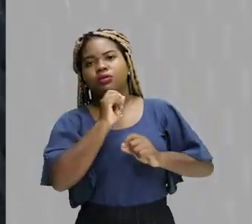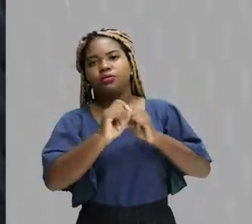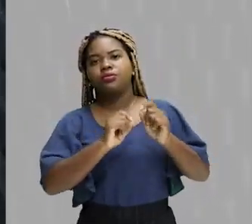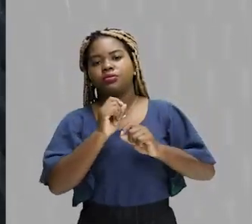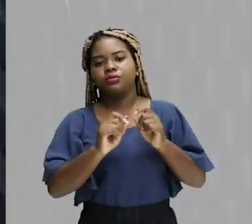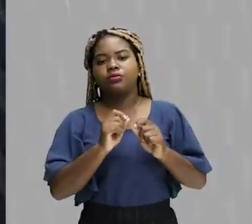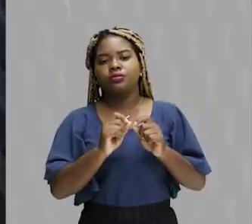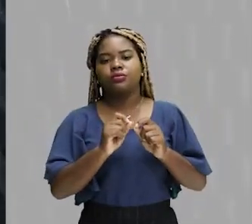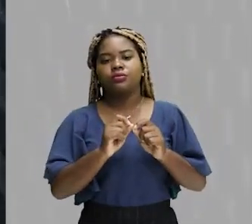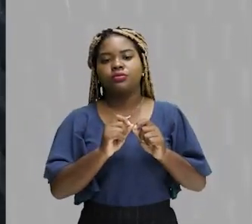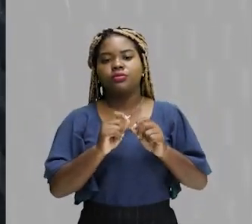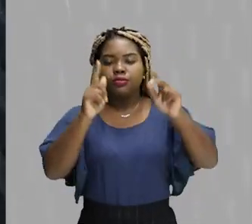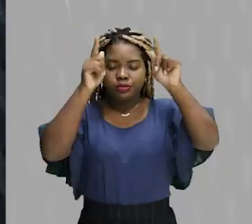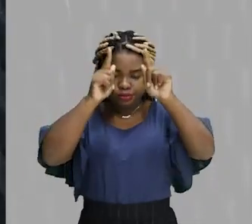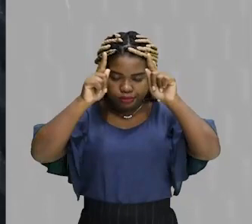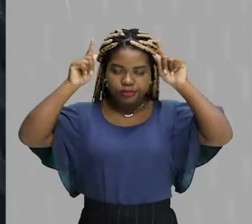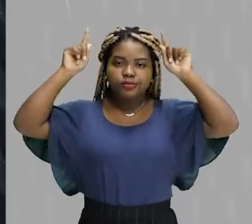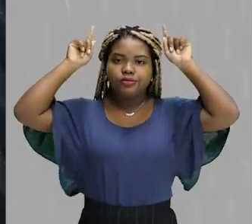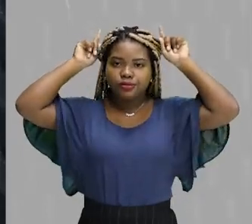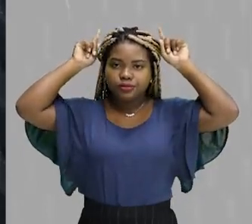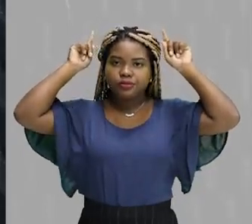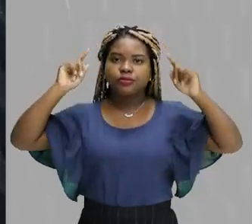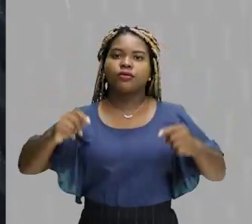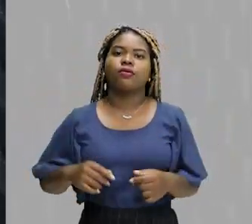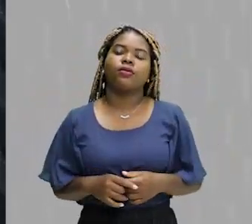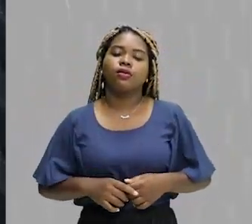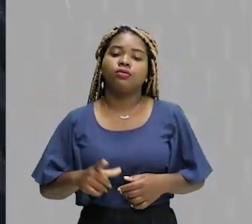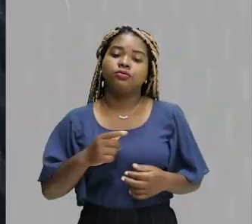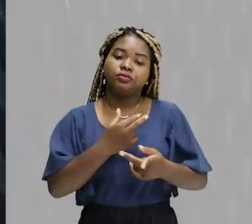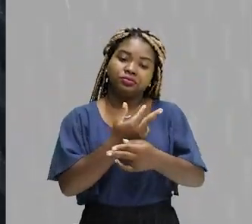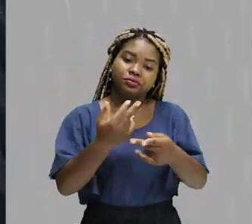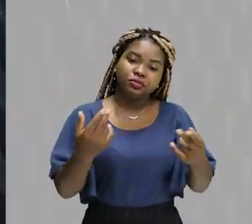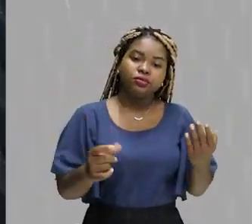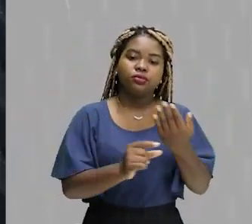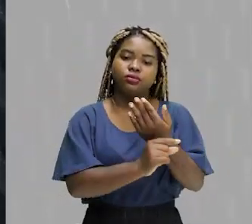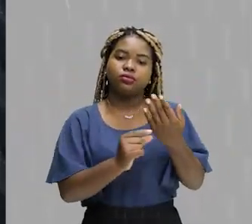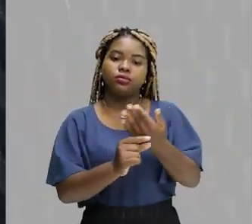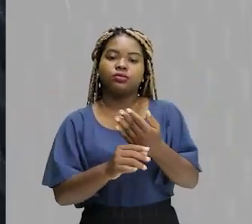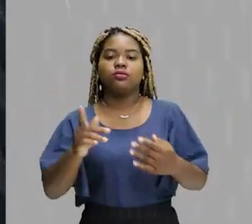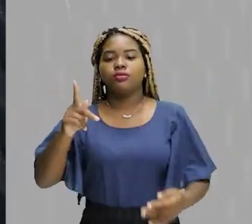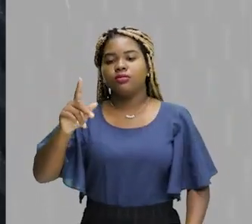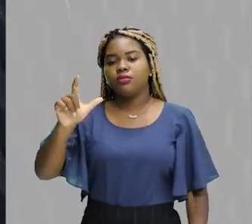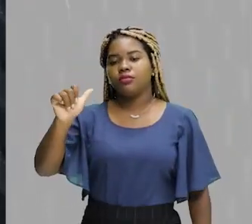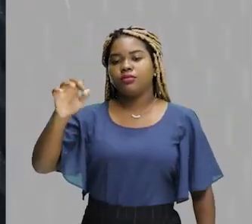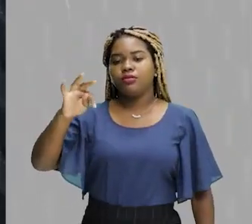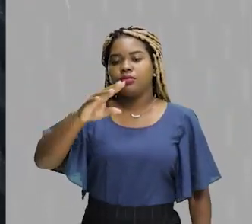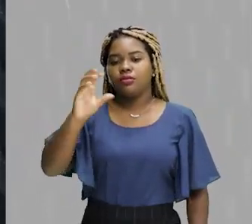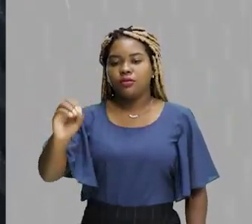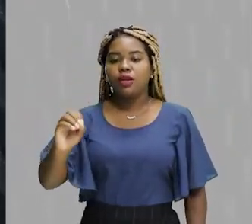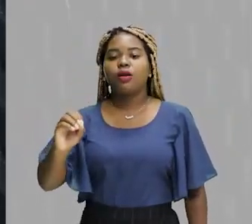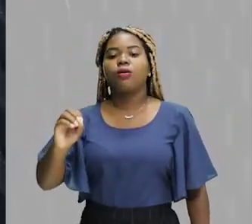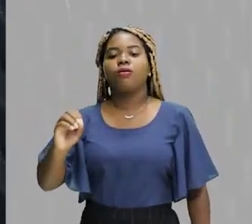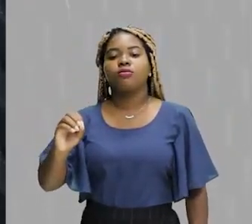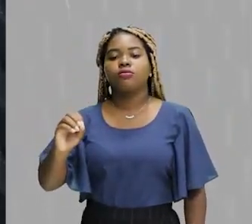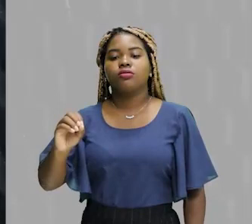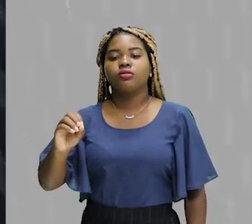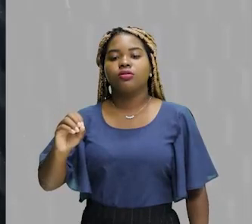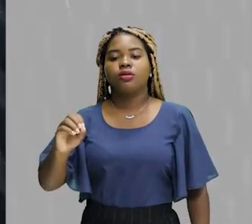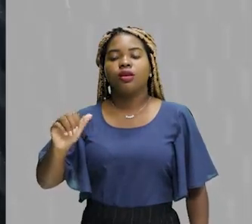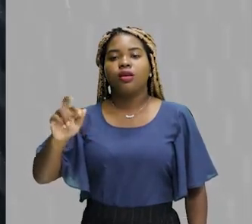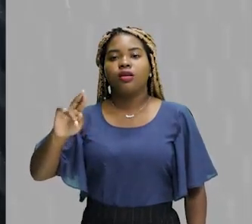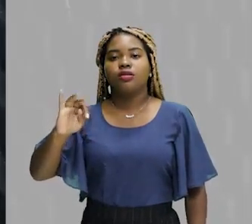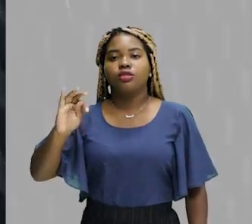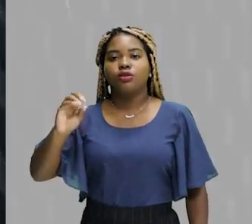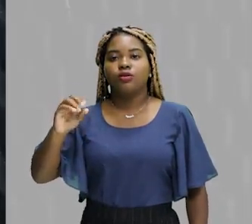A Hélade é a Grécia, gente. é? Nós temos ali vários autores como Platão, Aristóteles. Tá? O nosso